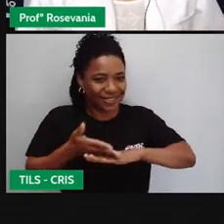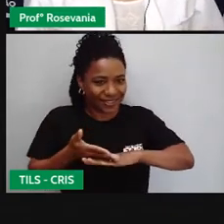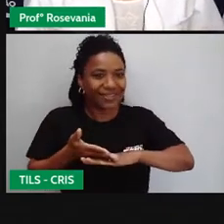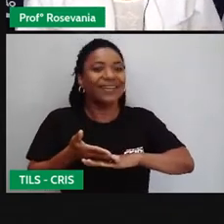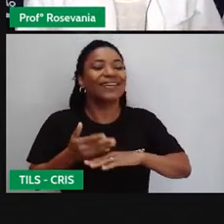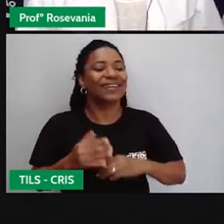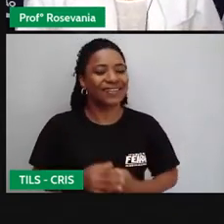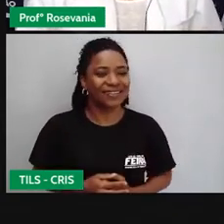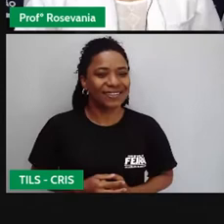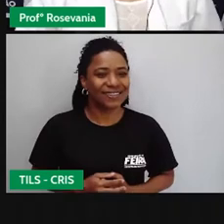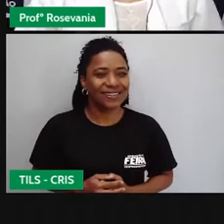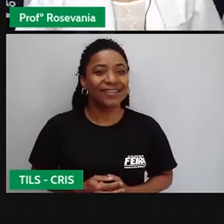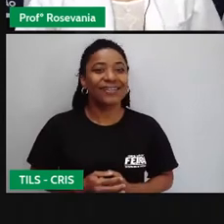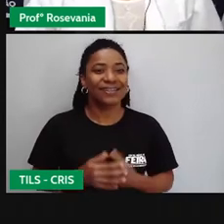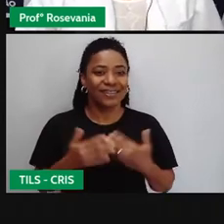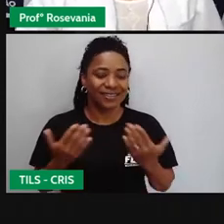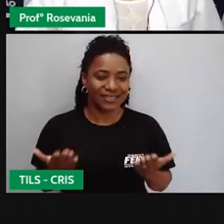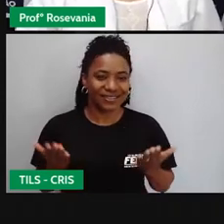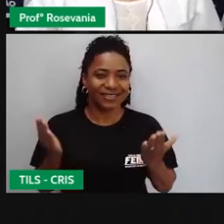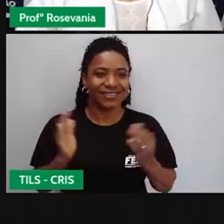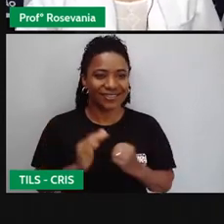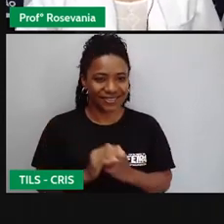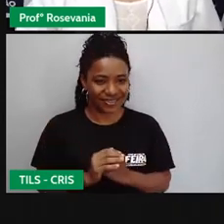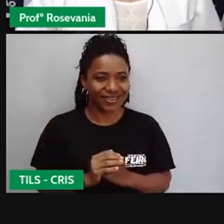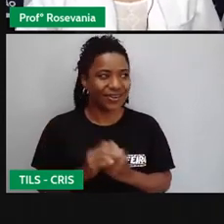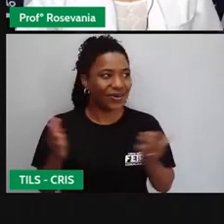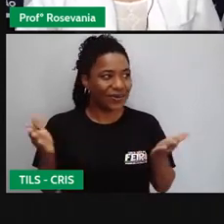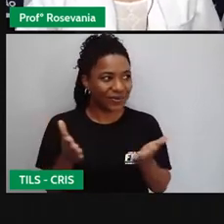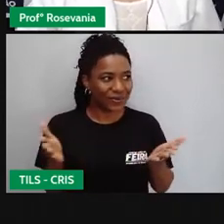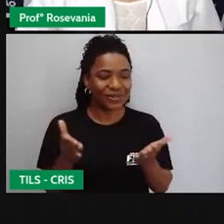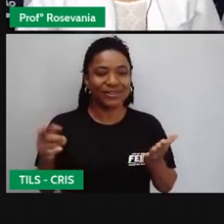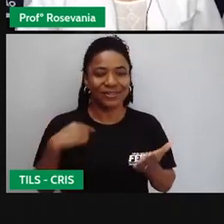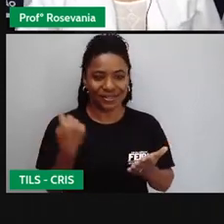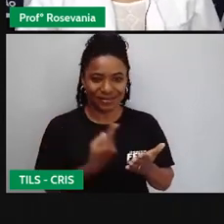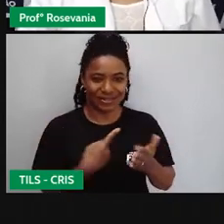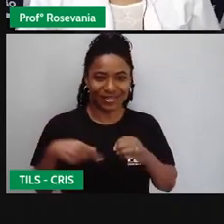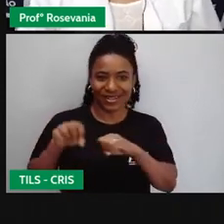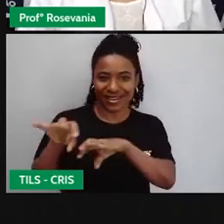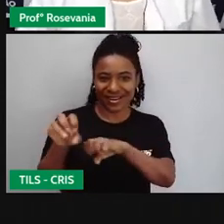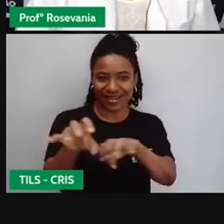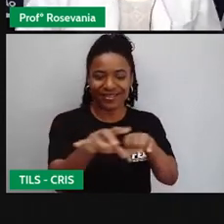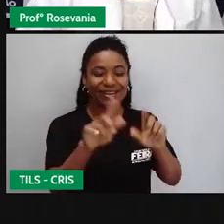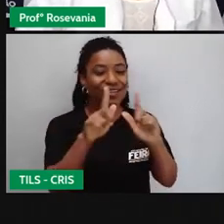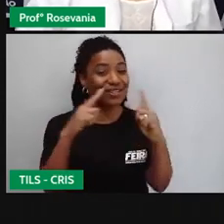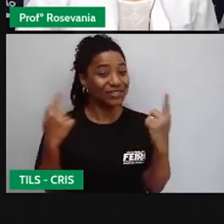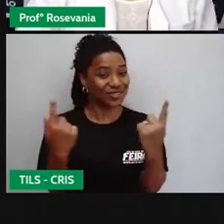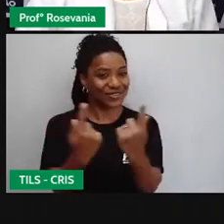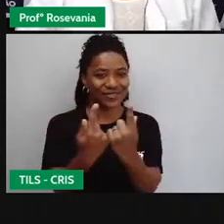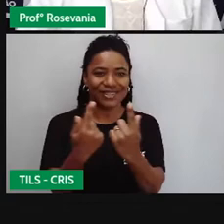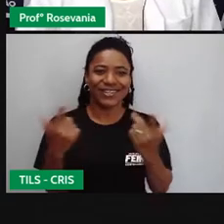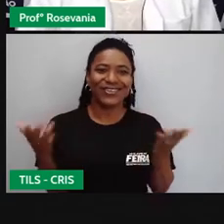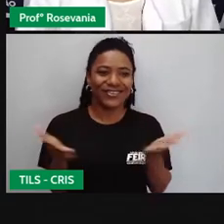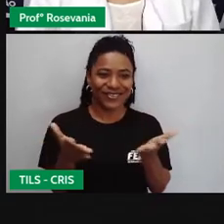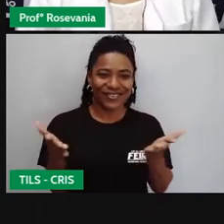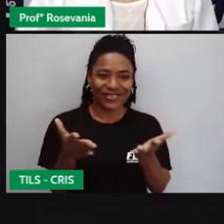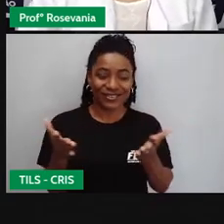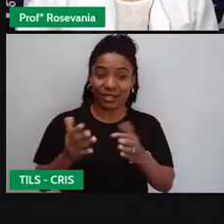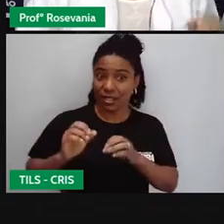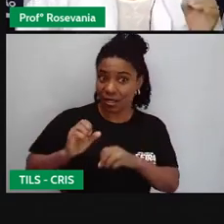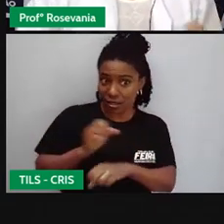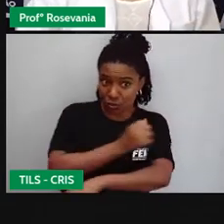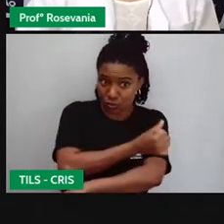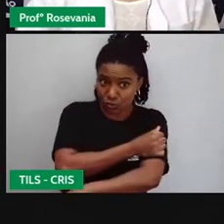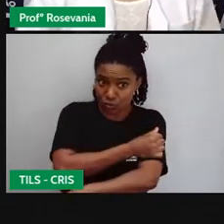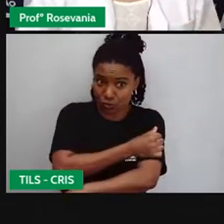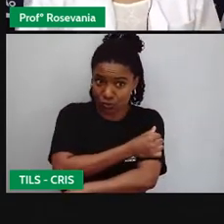de qualquer forma, né? Como vocês sabem, nós vamos ter mais uma aula de geografia. Hoje, aula do sexto ano